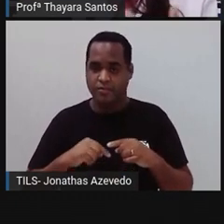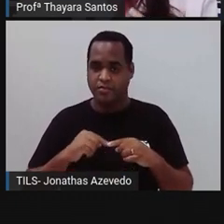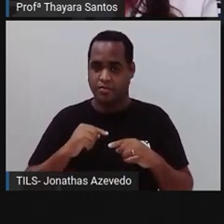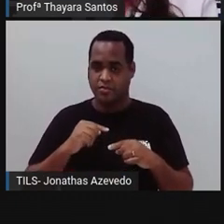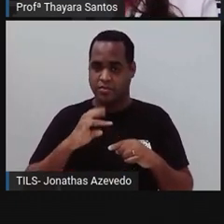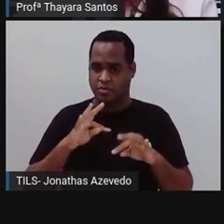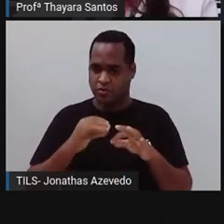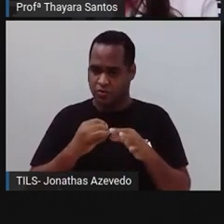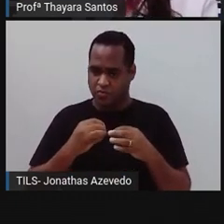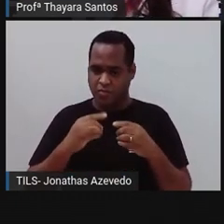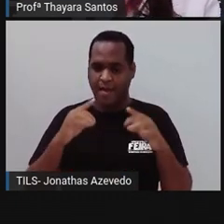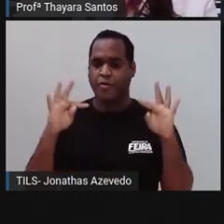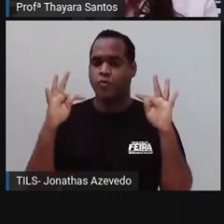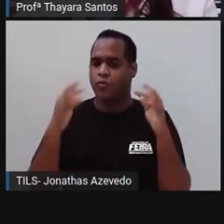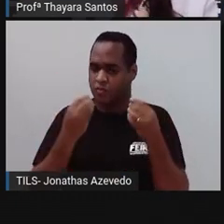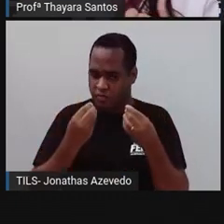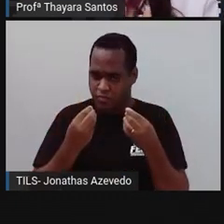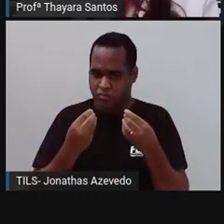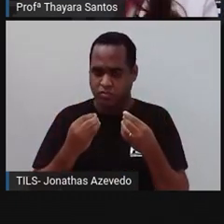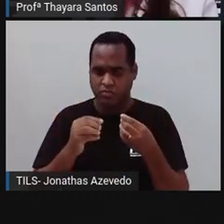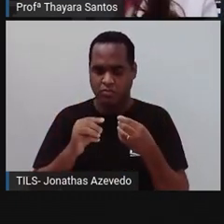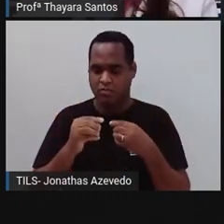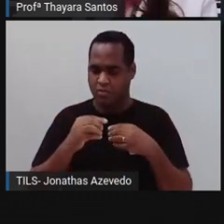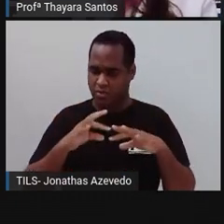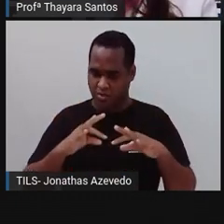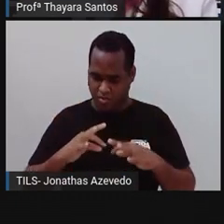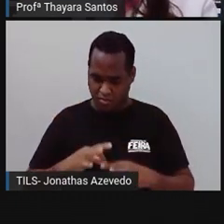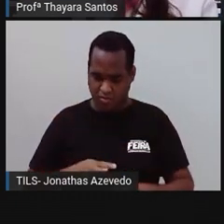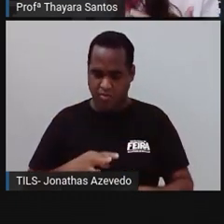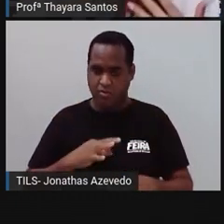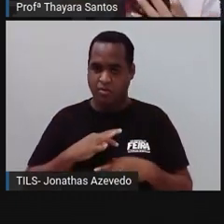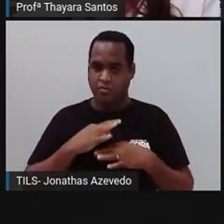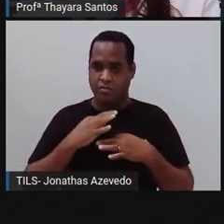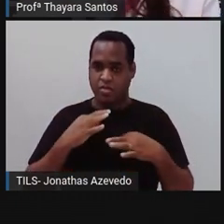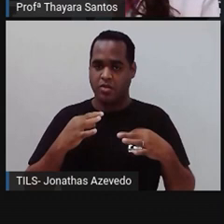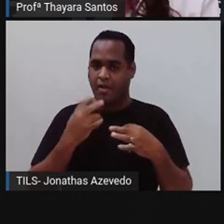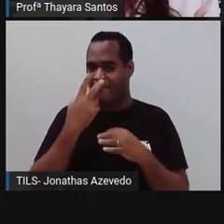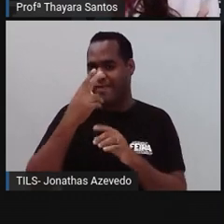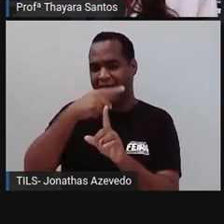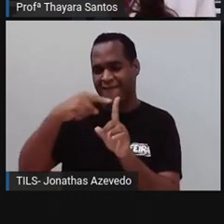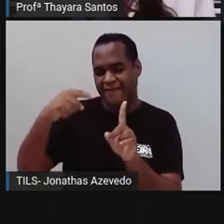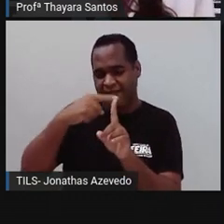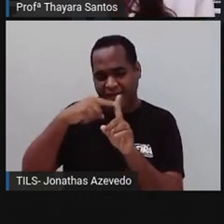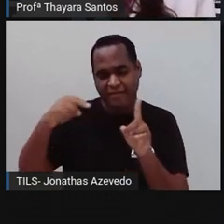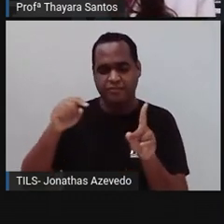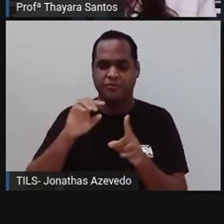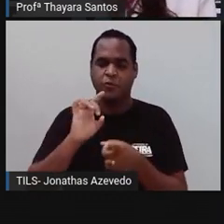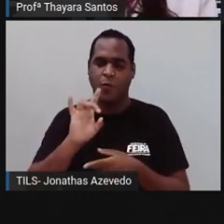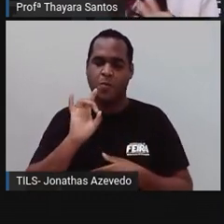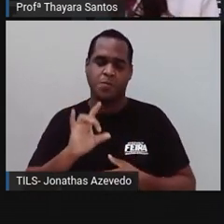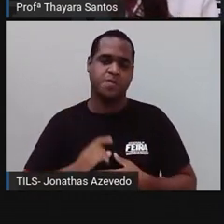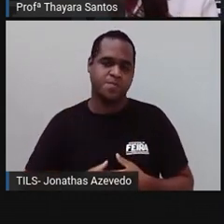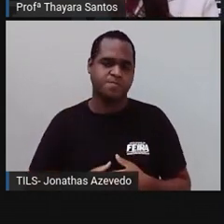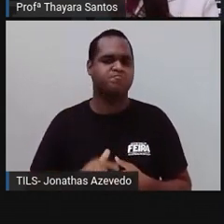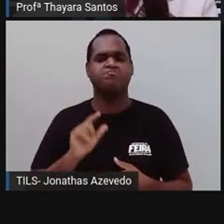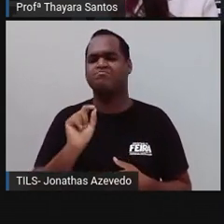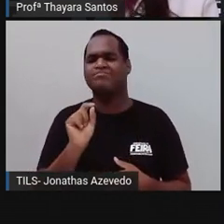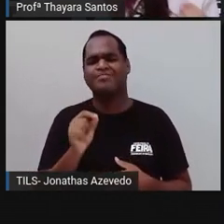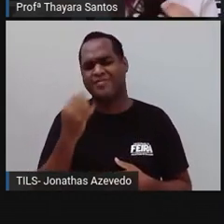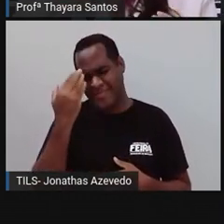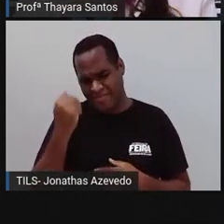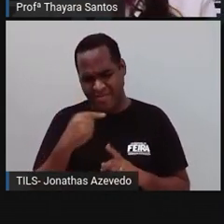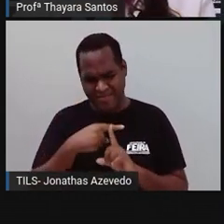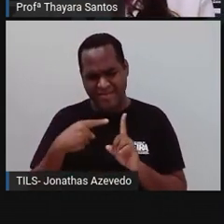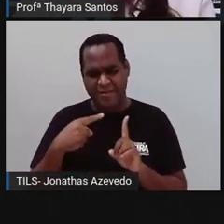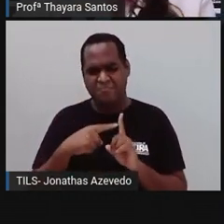não têm um tubo digestório completo, eles têm o que a gente chama de tubo digestório incompleto, ou sistema digestório incompleto. O que quer dizer isso?